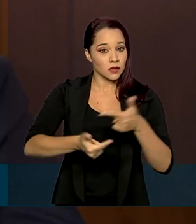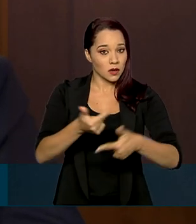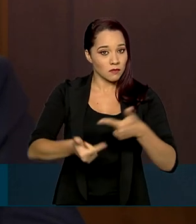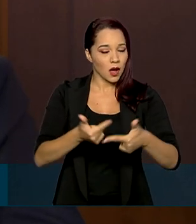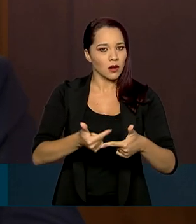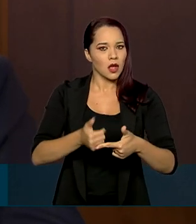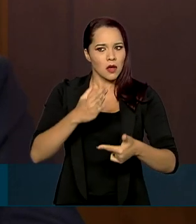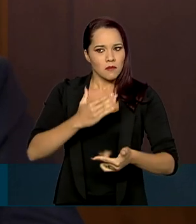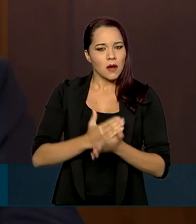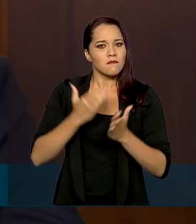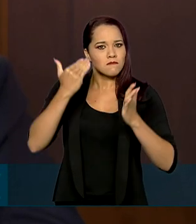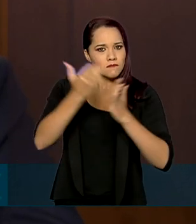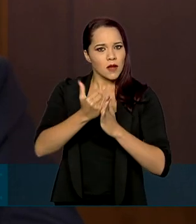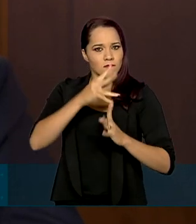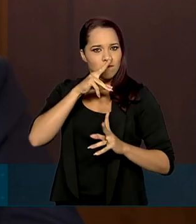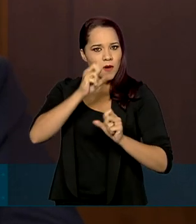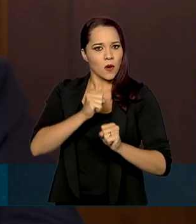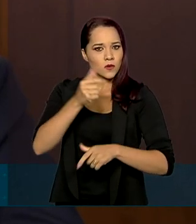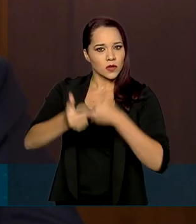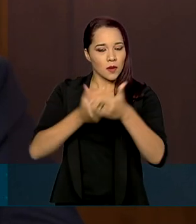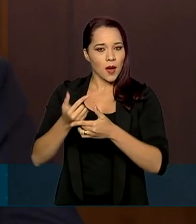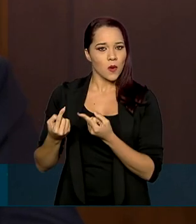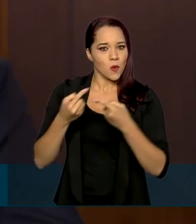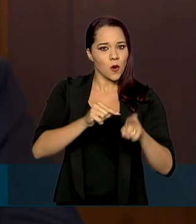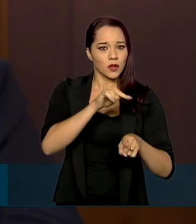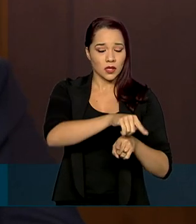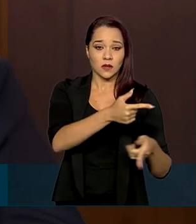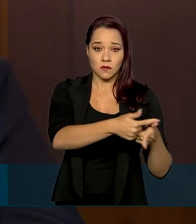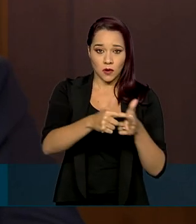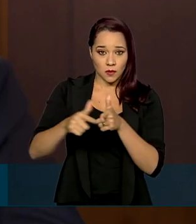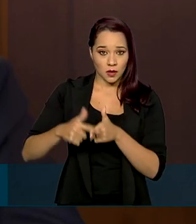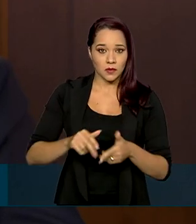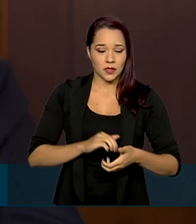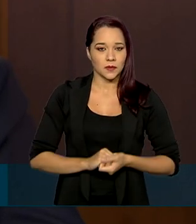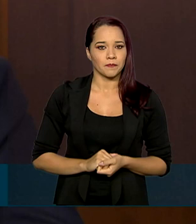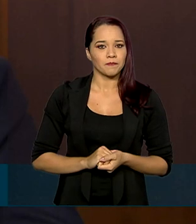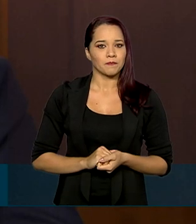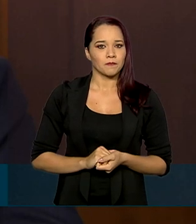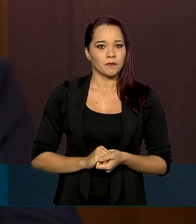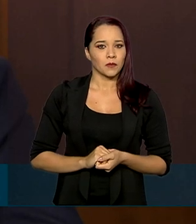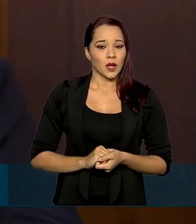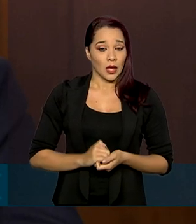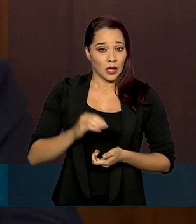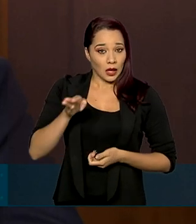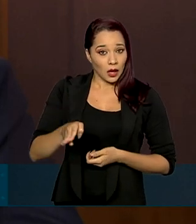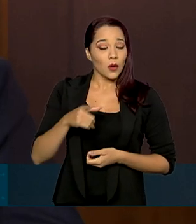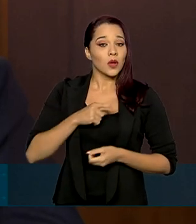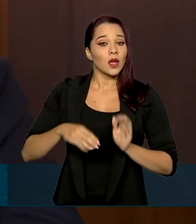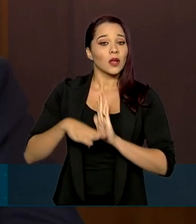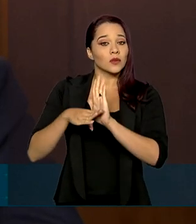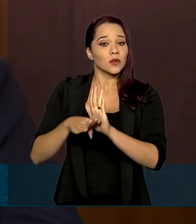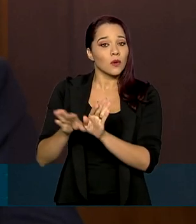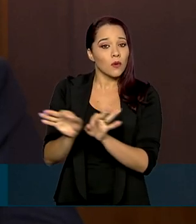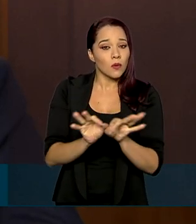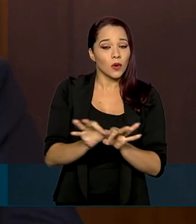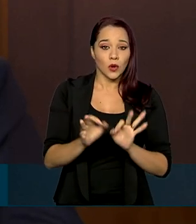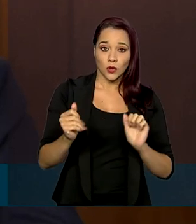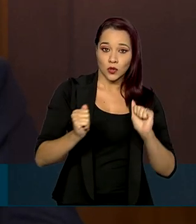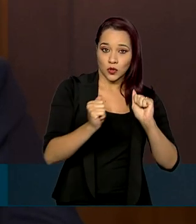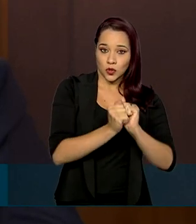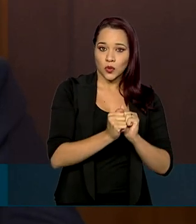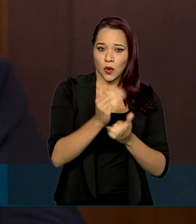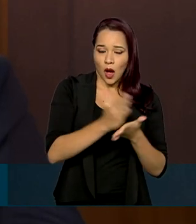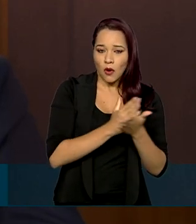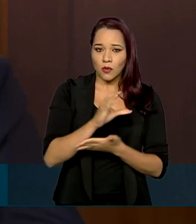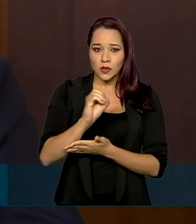para intensificar ainda mais o combate a esses problemas, que favorecem as organizações que, associadas a